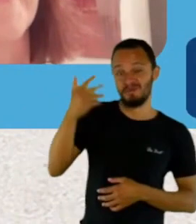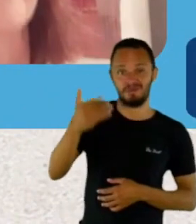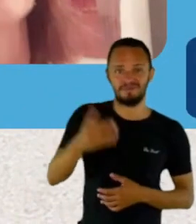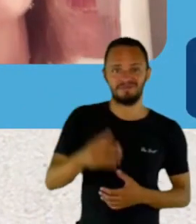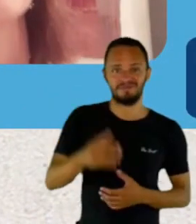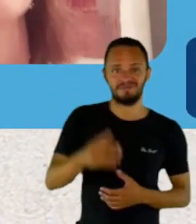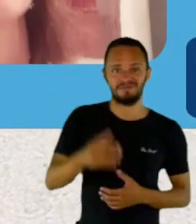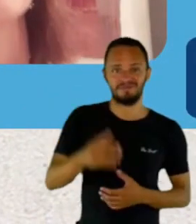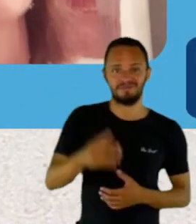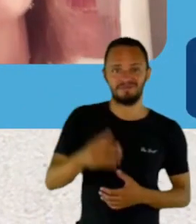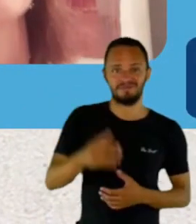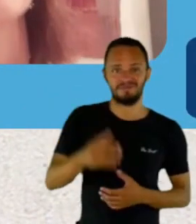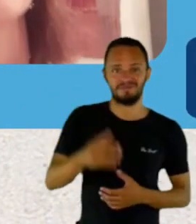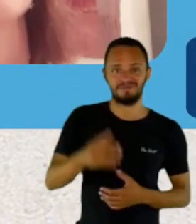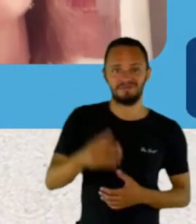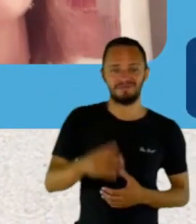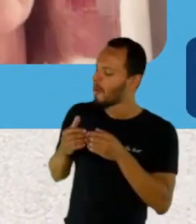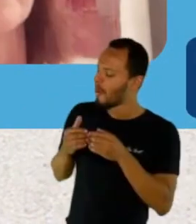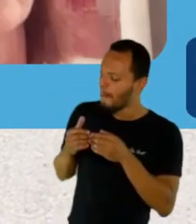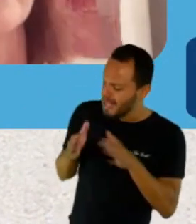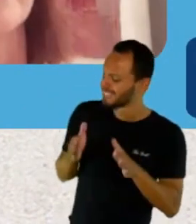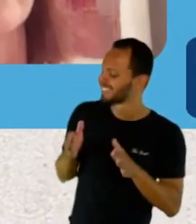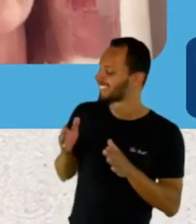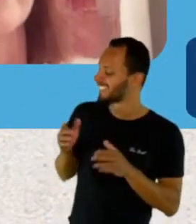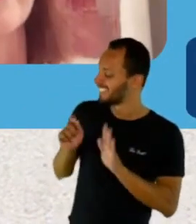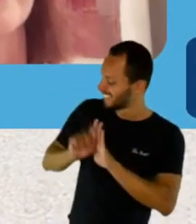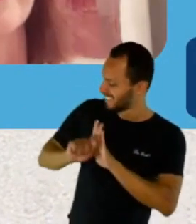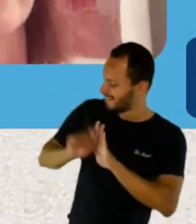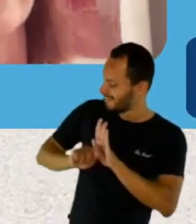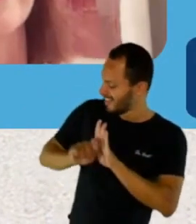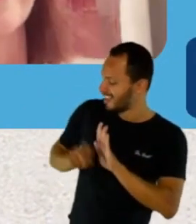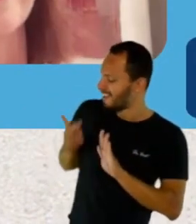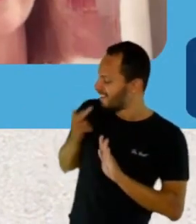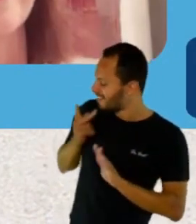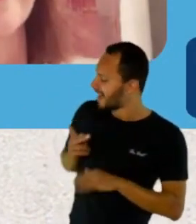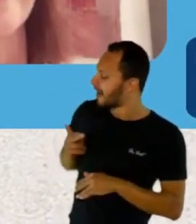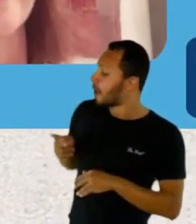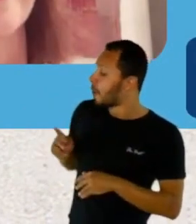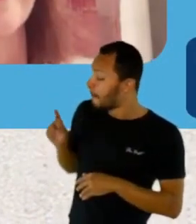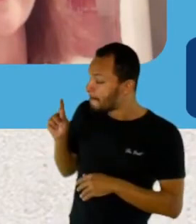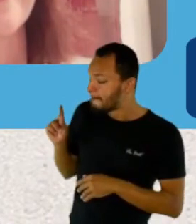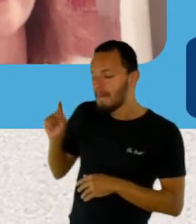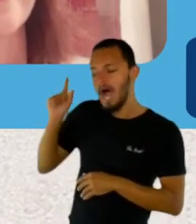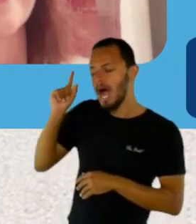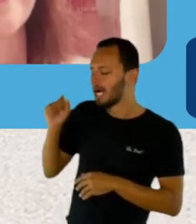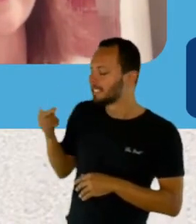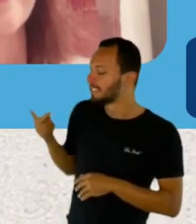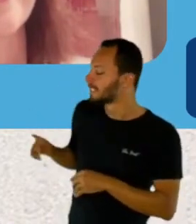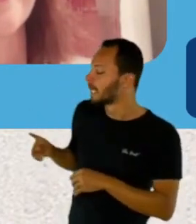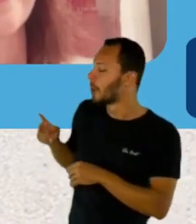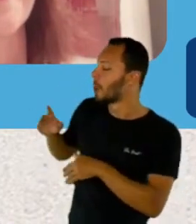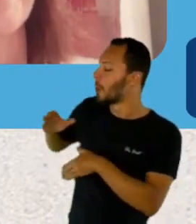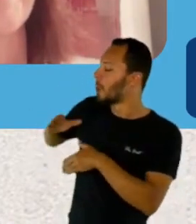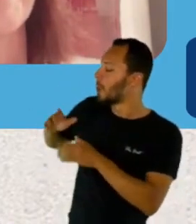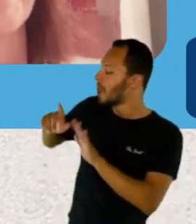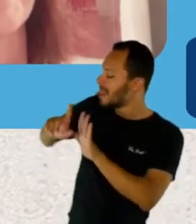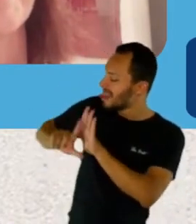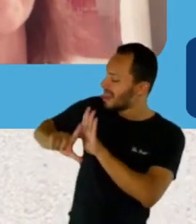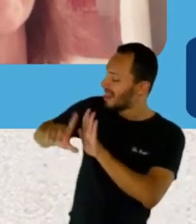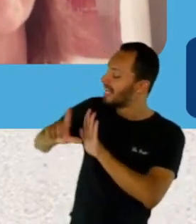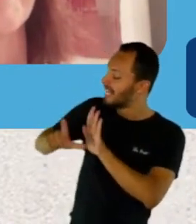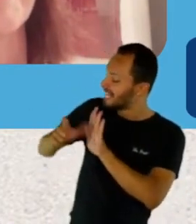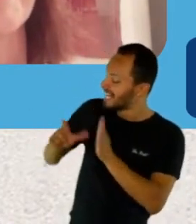a escrever esse livro? O clique assim, falando, nossa, agora que eu vou escrever o meu primeiro livro, é o momento, vai ser de